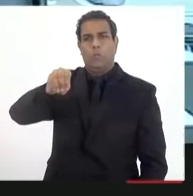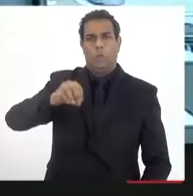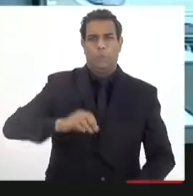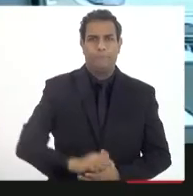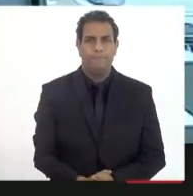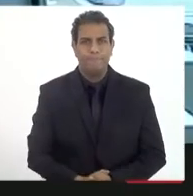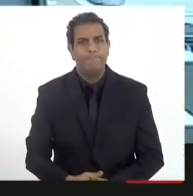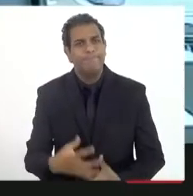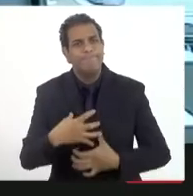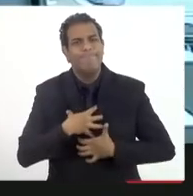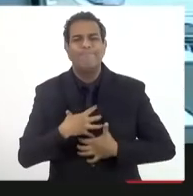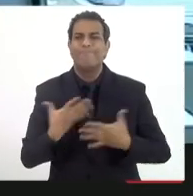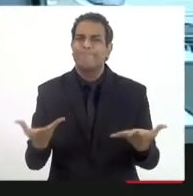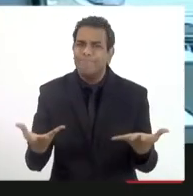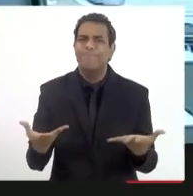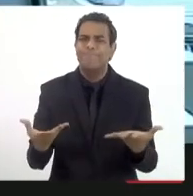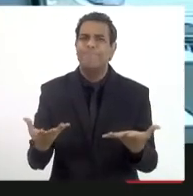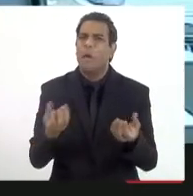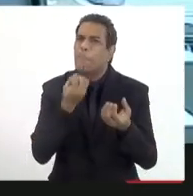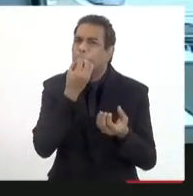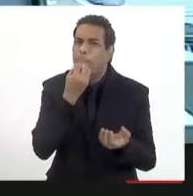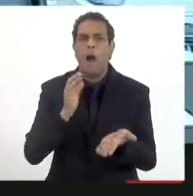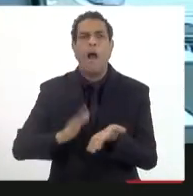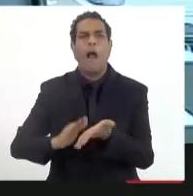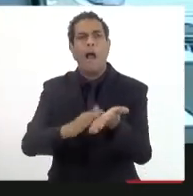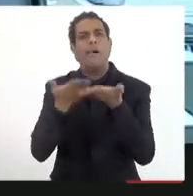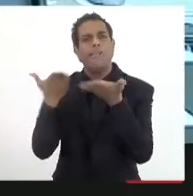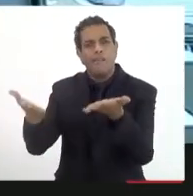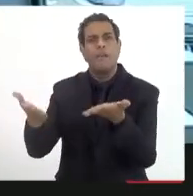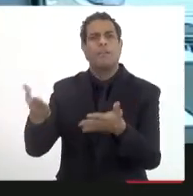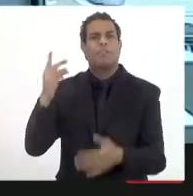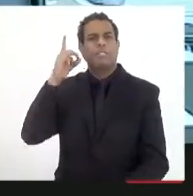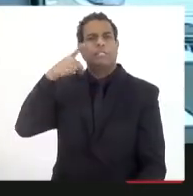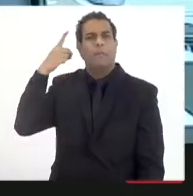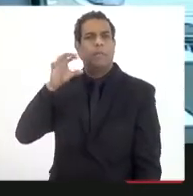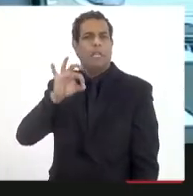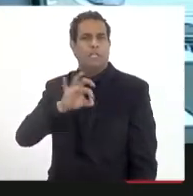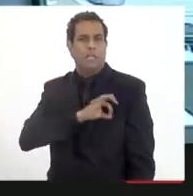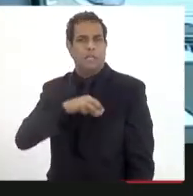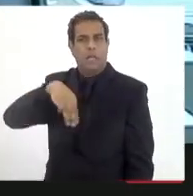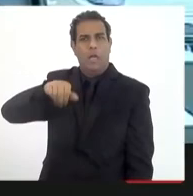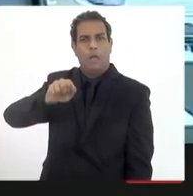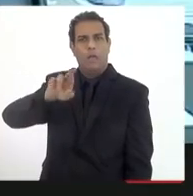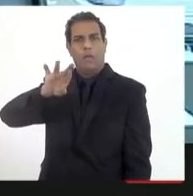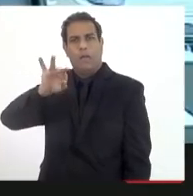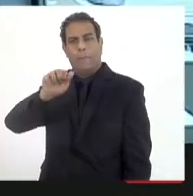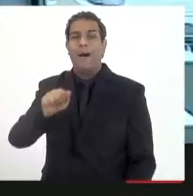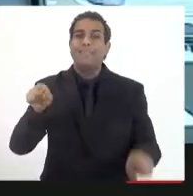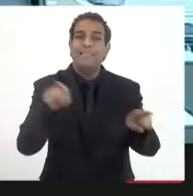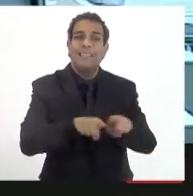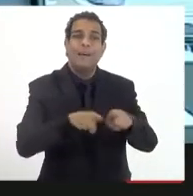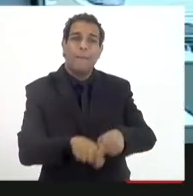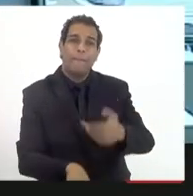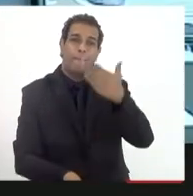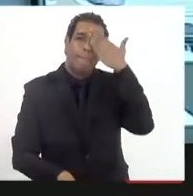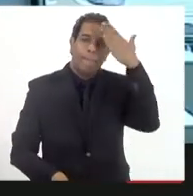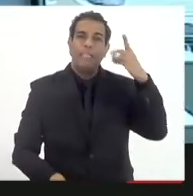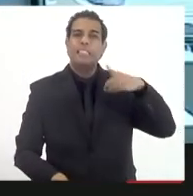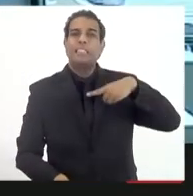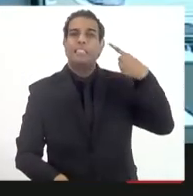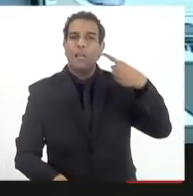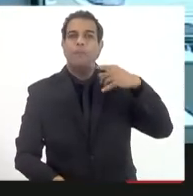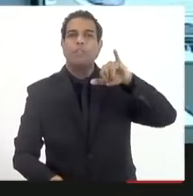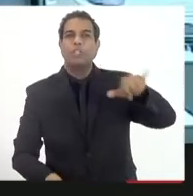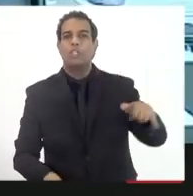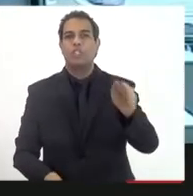Estou muito contemplado com a deputada com Marta Rocha, com a deputada Jandira Pegali em relação à participação das